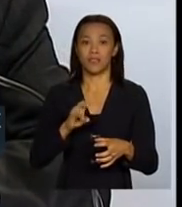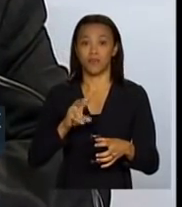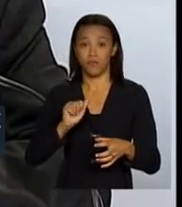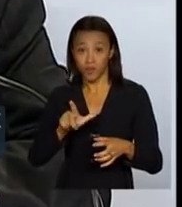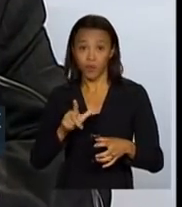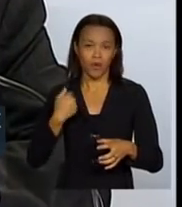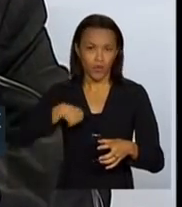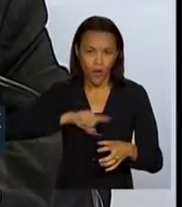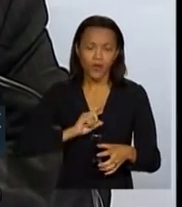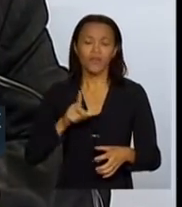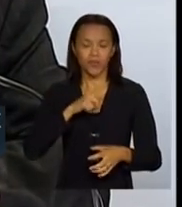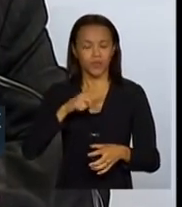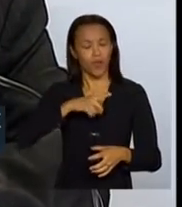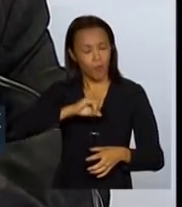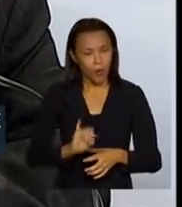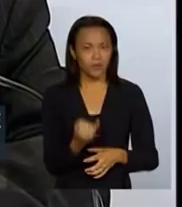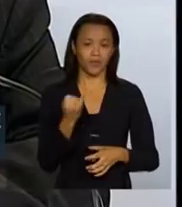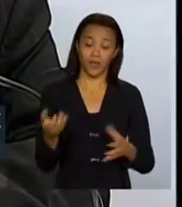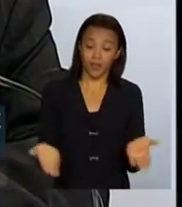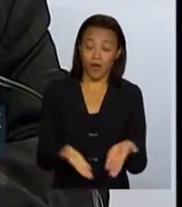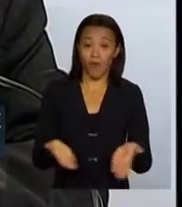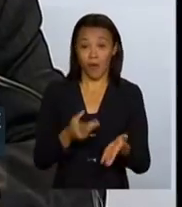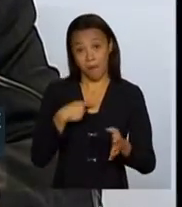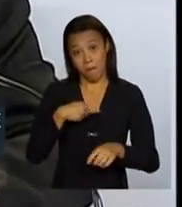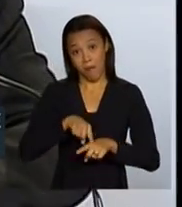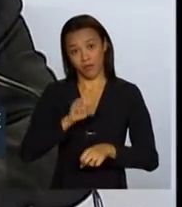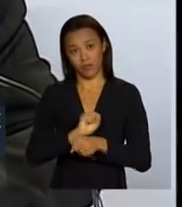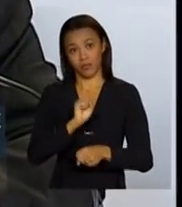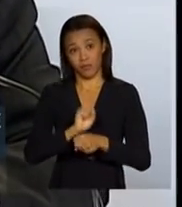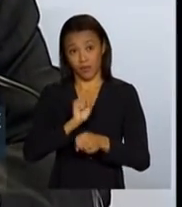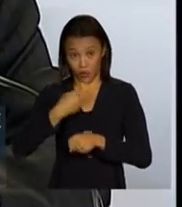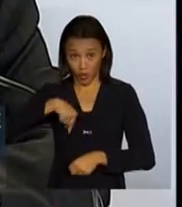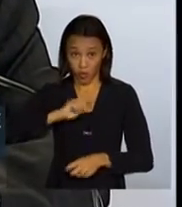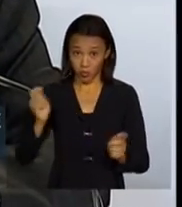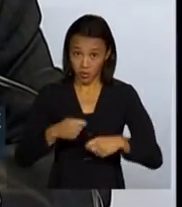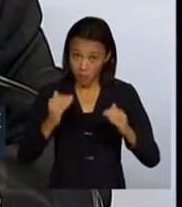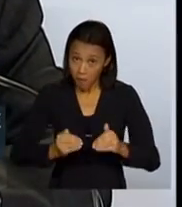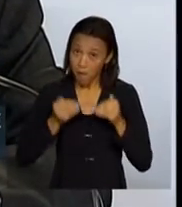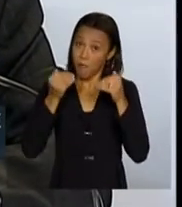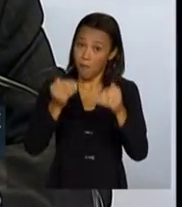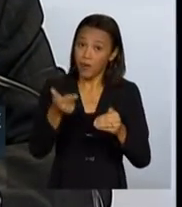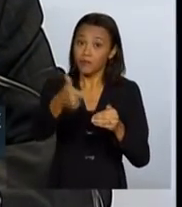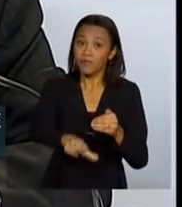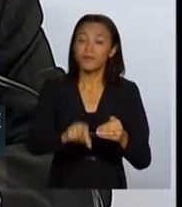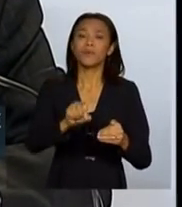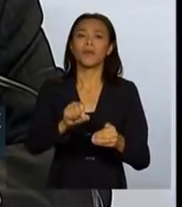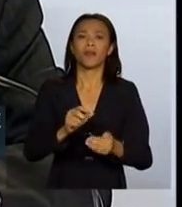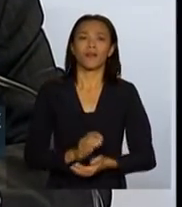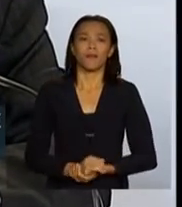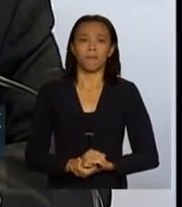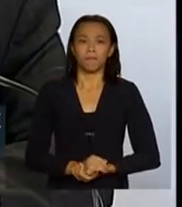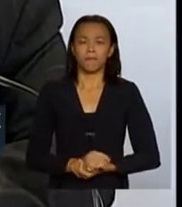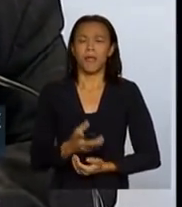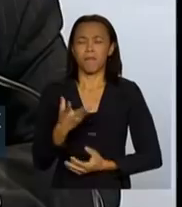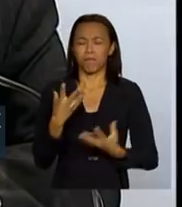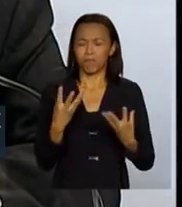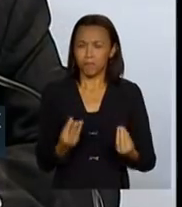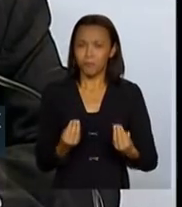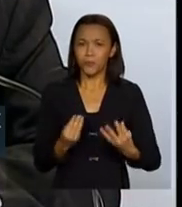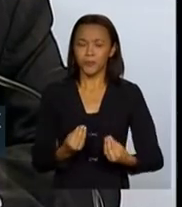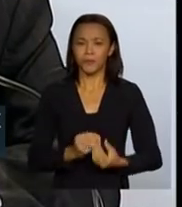nós não vamos ter oportunidade de fazer isso com vocês agora, mas espero que a gente possa mais adiante, mas é assim, muito,